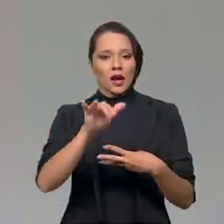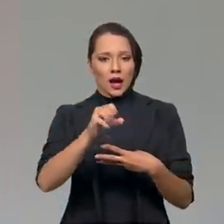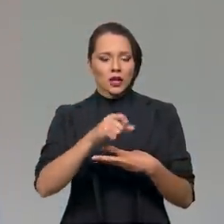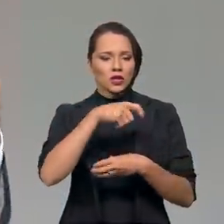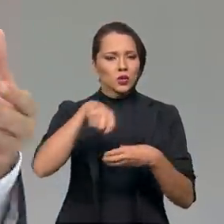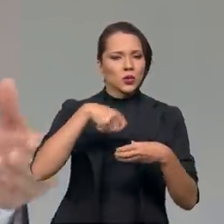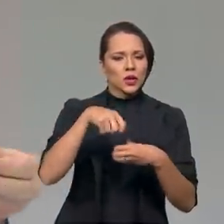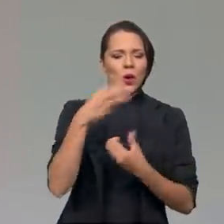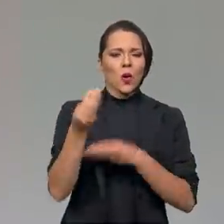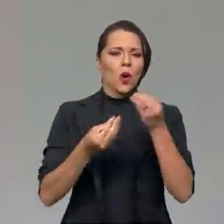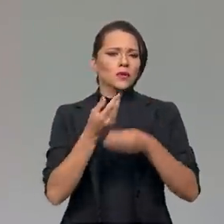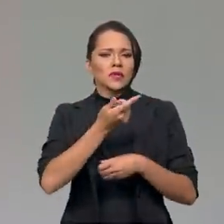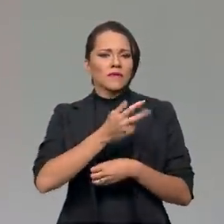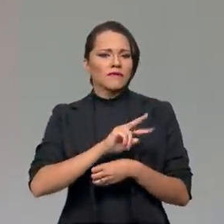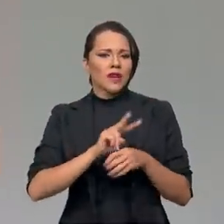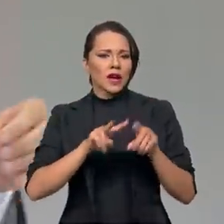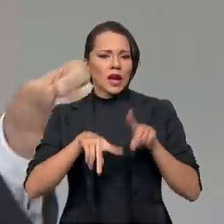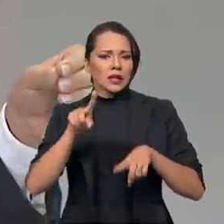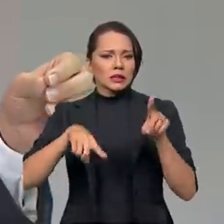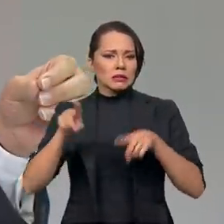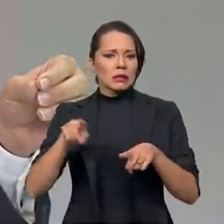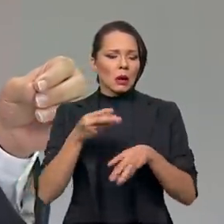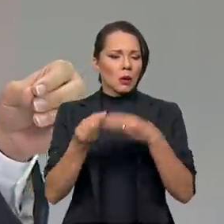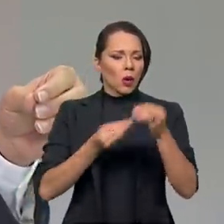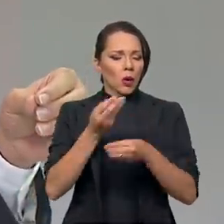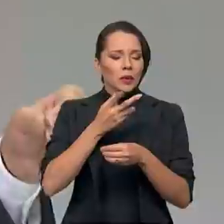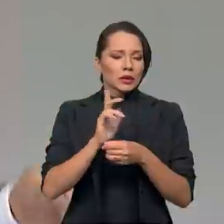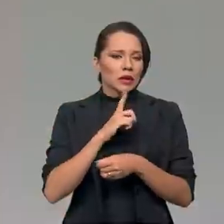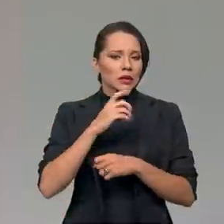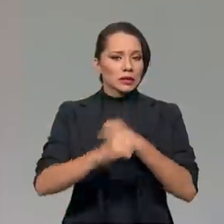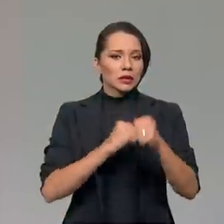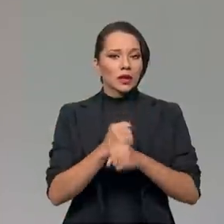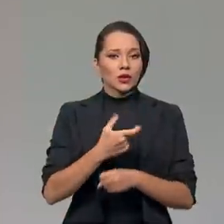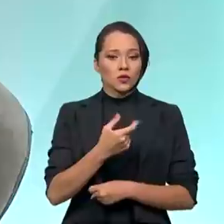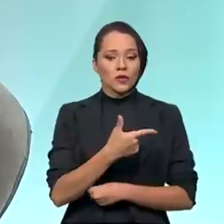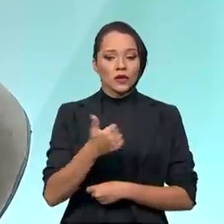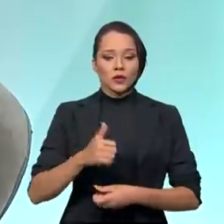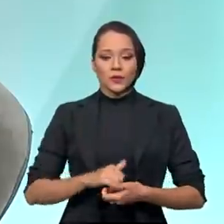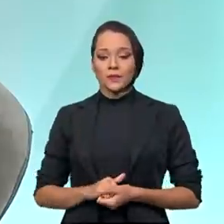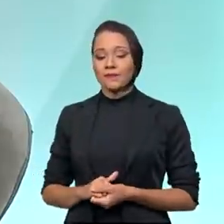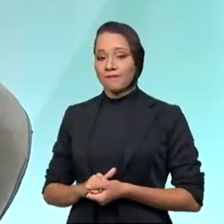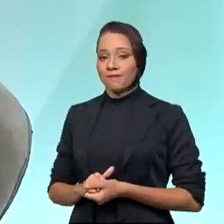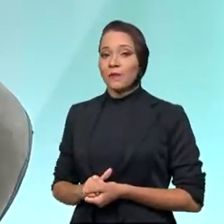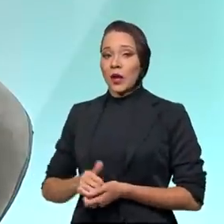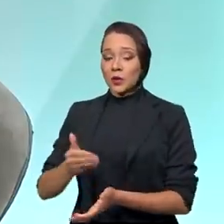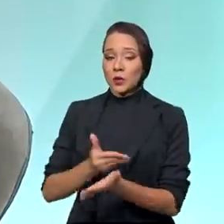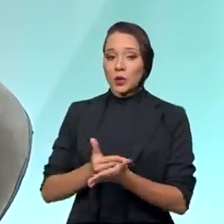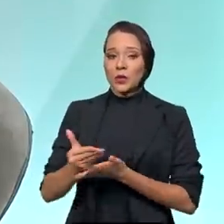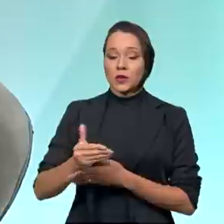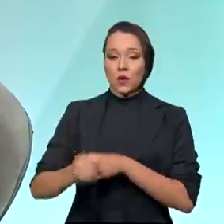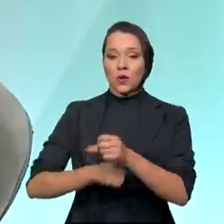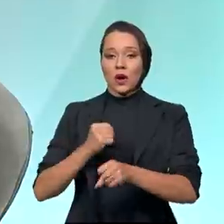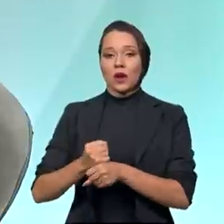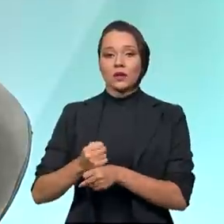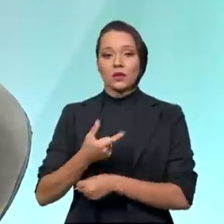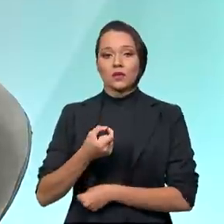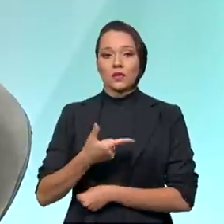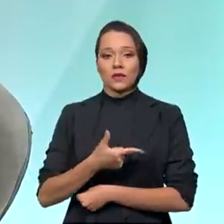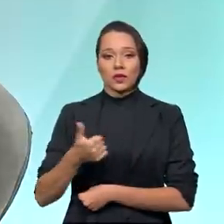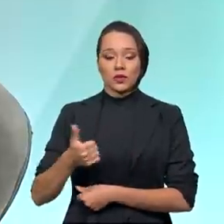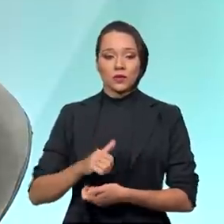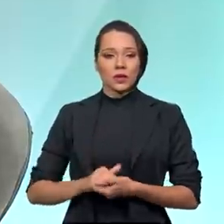variação? Como é que ela está ocorrendo nesse ano de 2021? Bom, nós começamos o ano de 2021